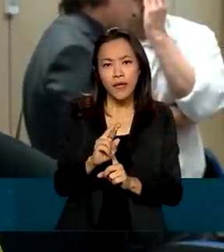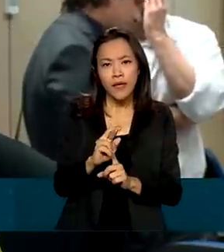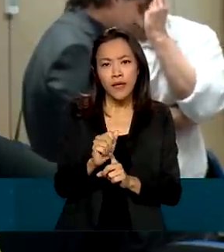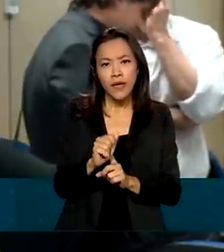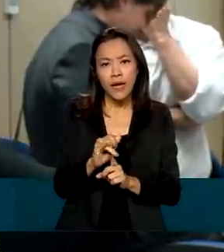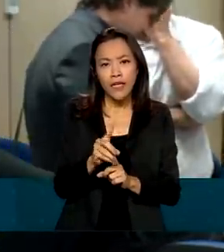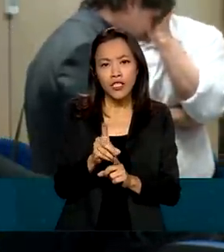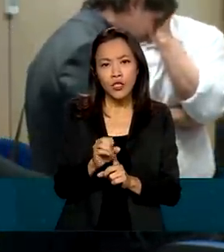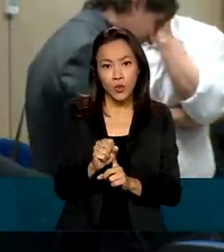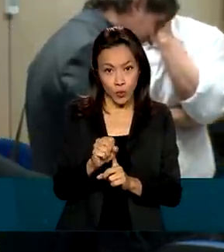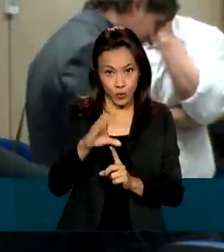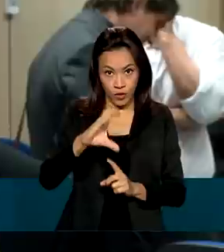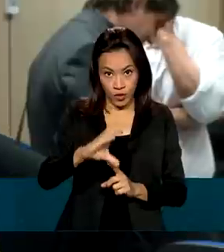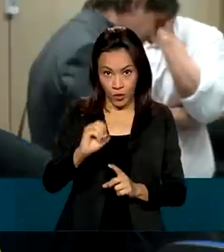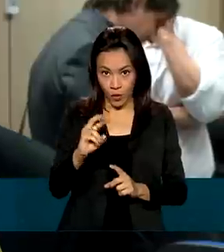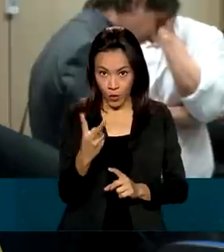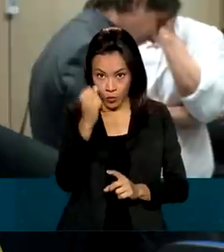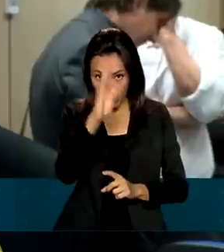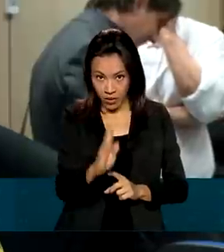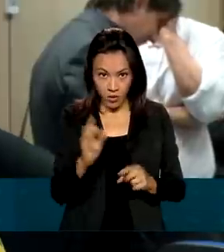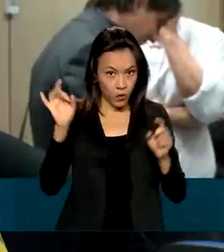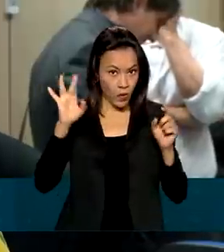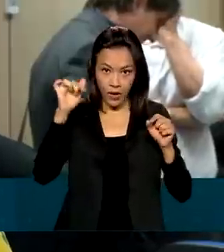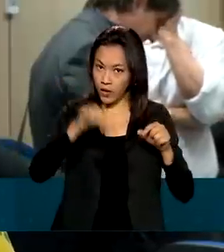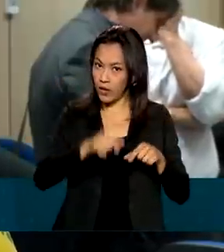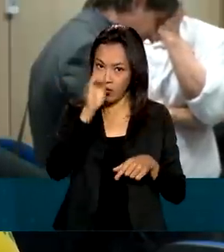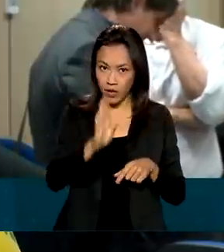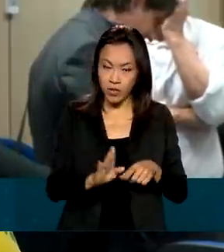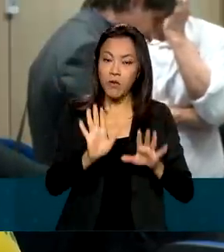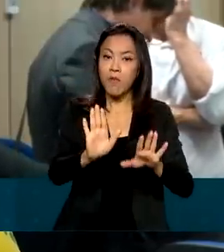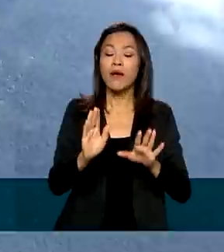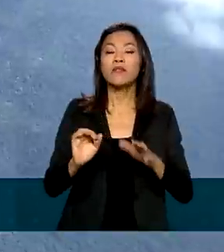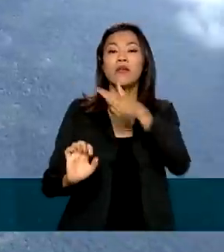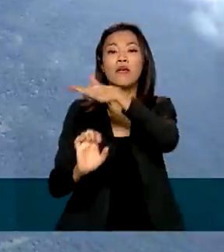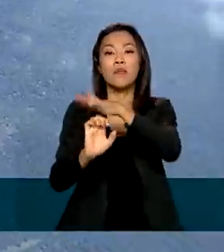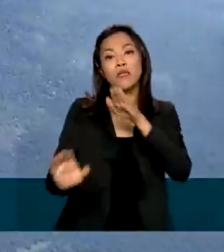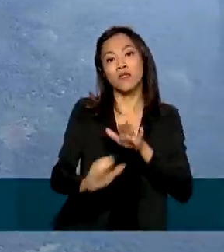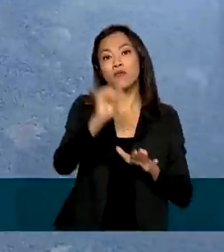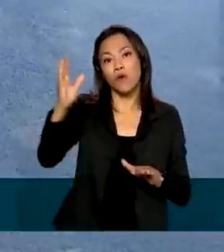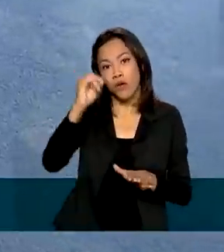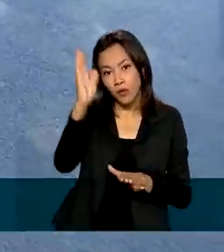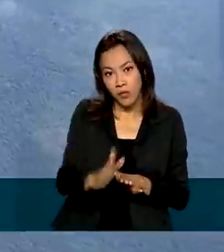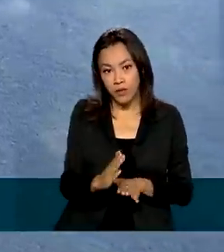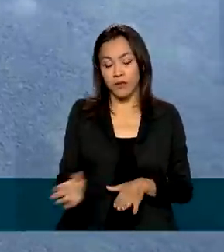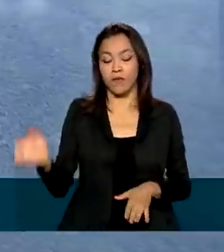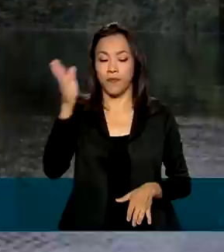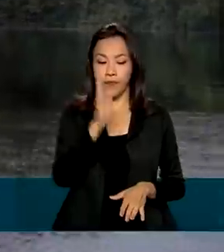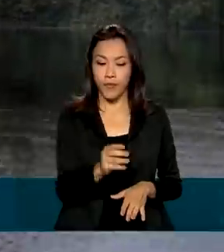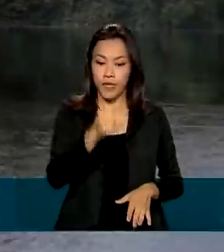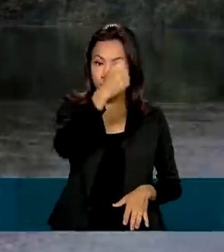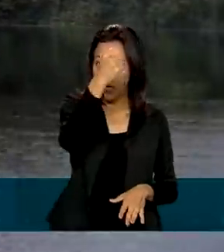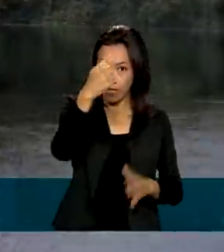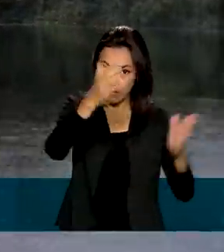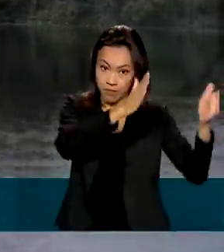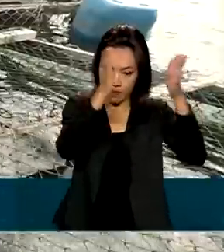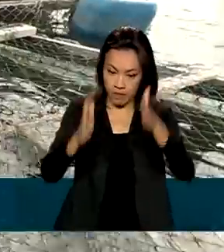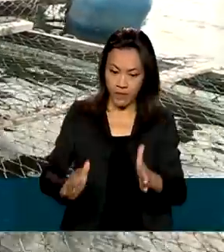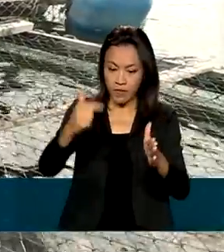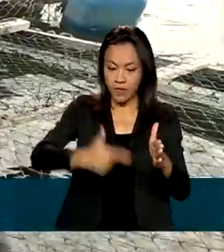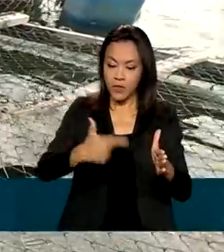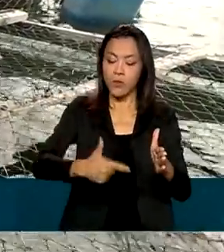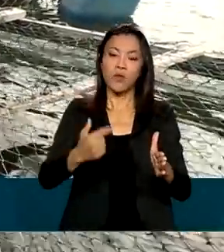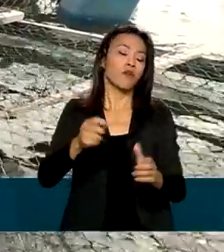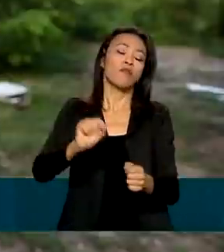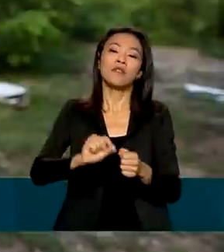não é aqui no Brasil, mas sim, são empresas fora do Brasil. Na segunda fase, serão feitos três projetos de